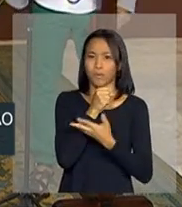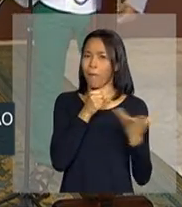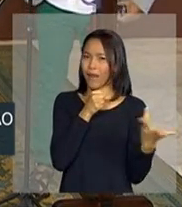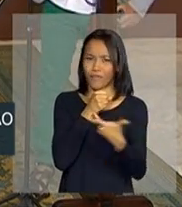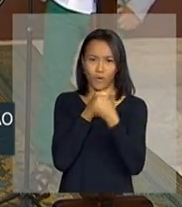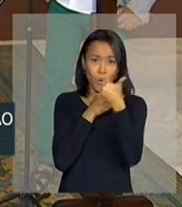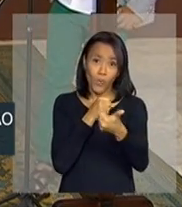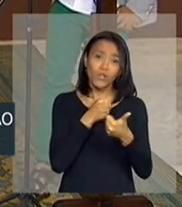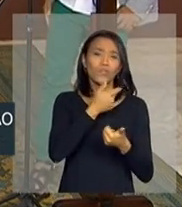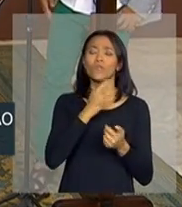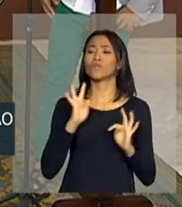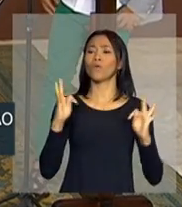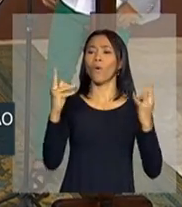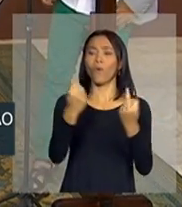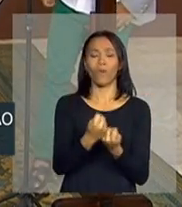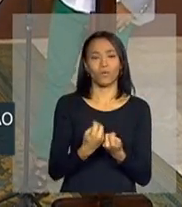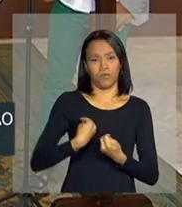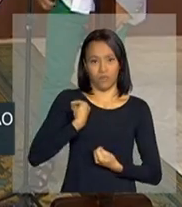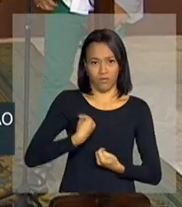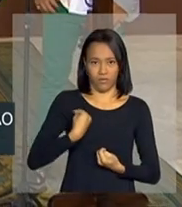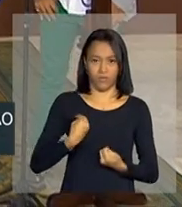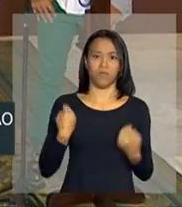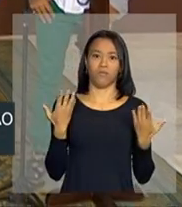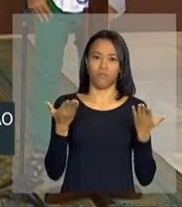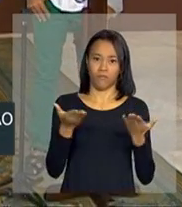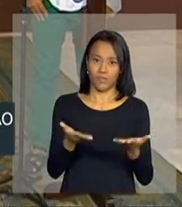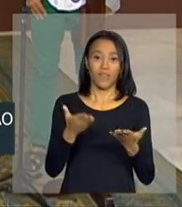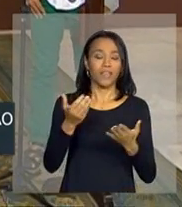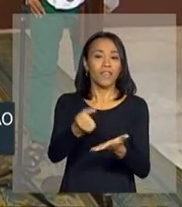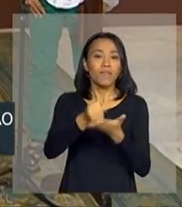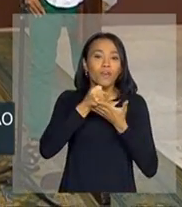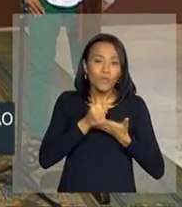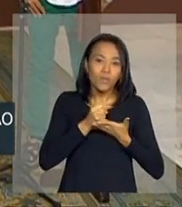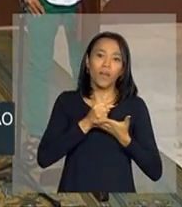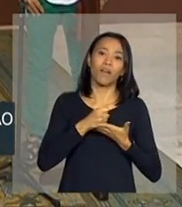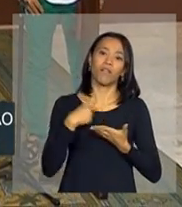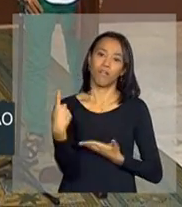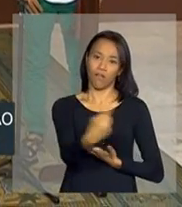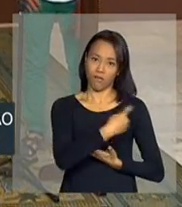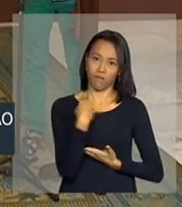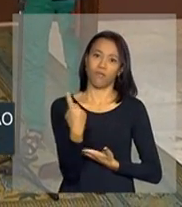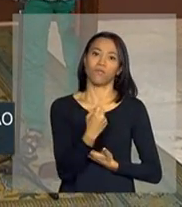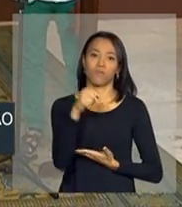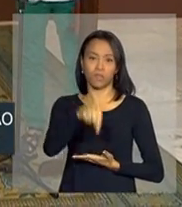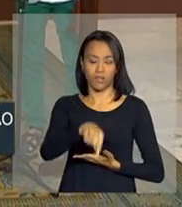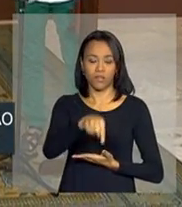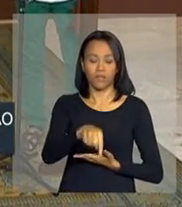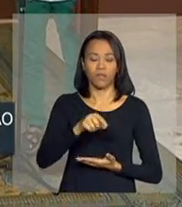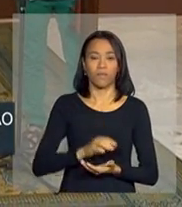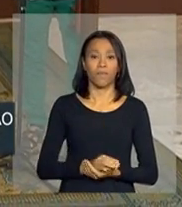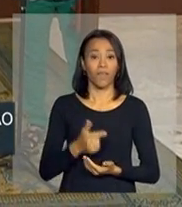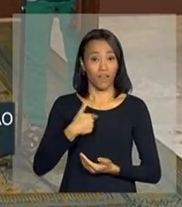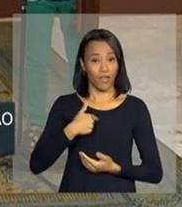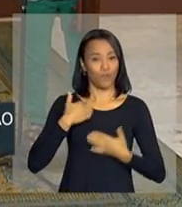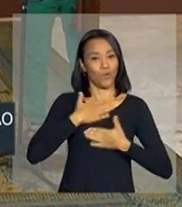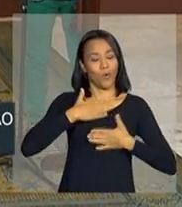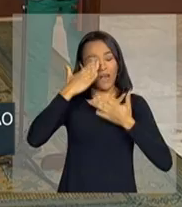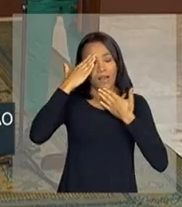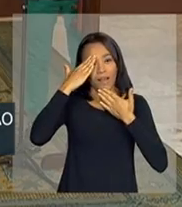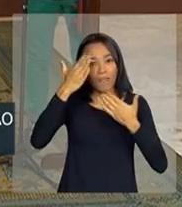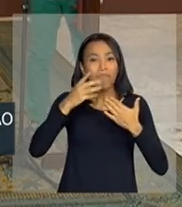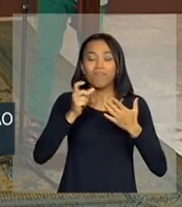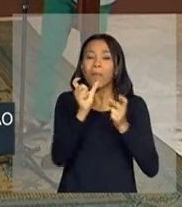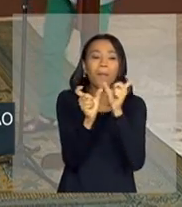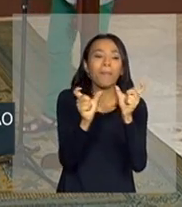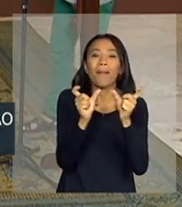Antonieta, todos que aqui realmente colaboraram conosco. Eu estou muito grato, não tenho